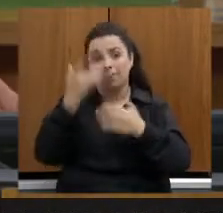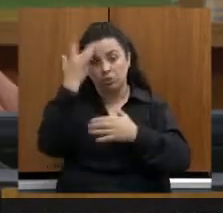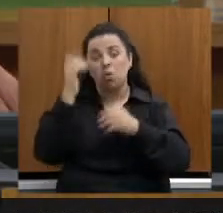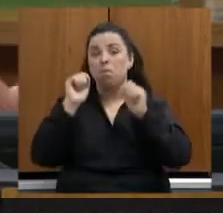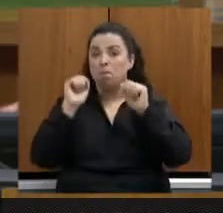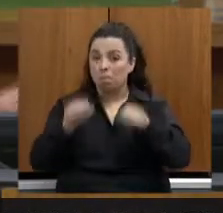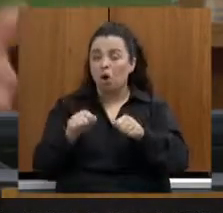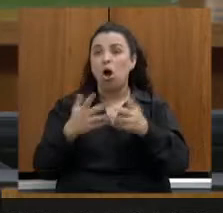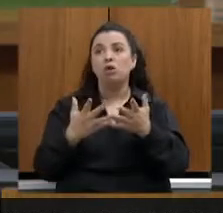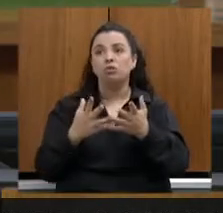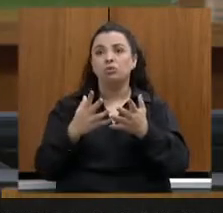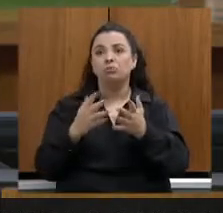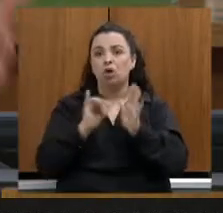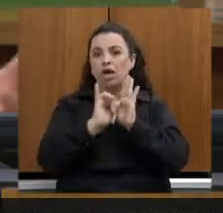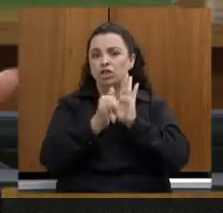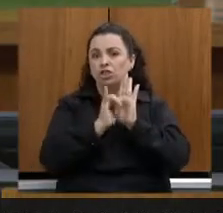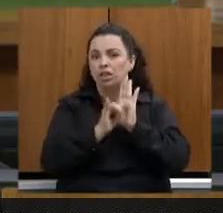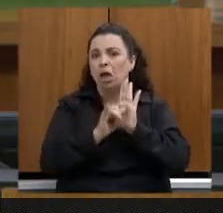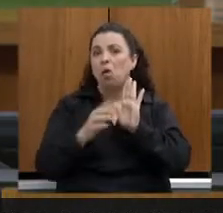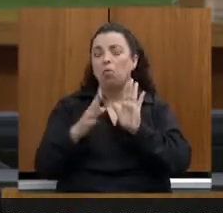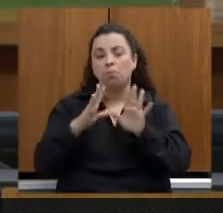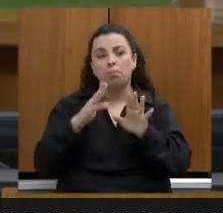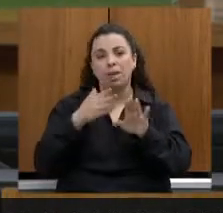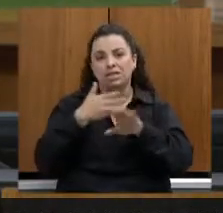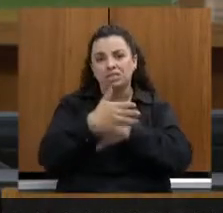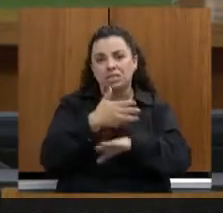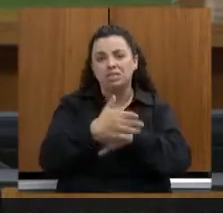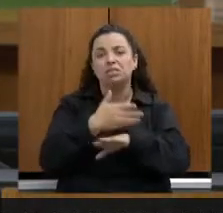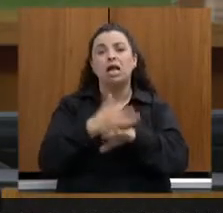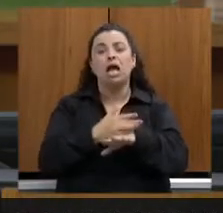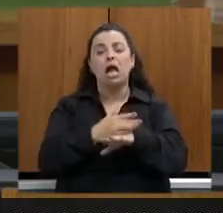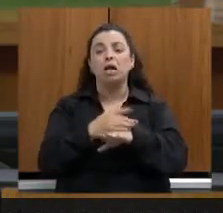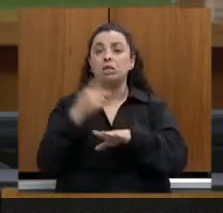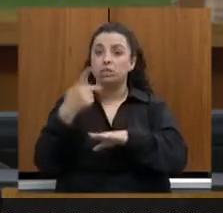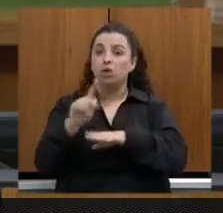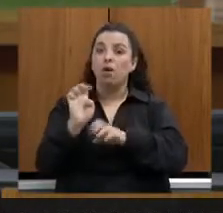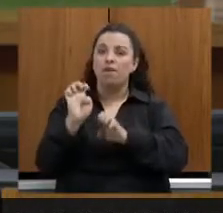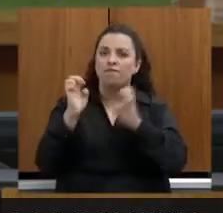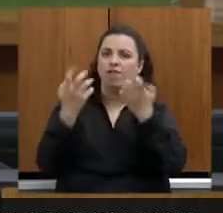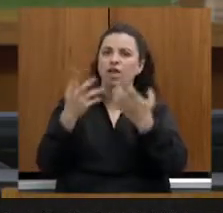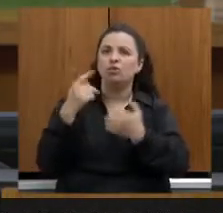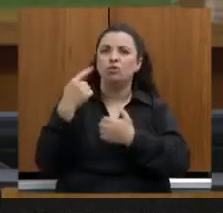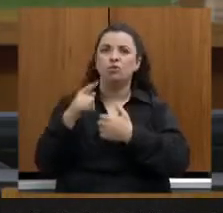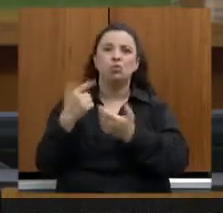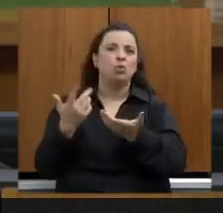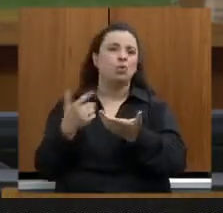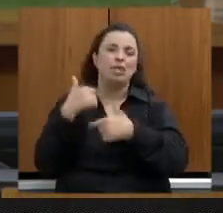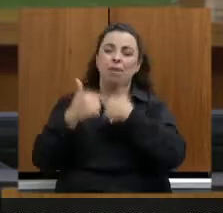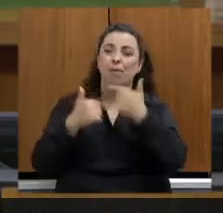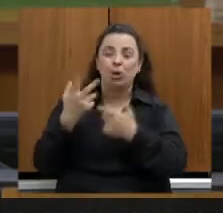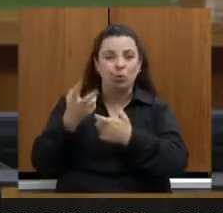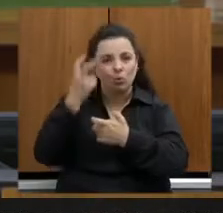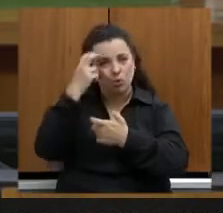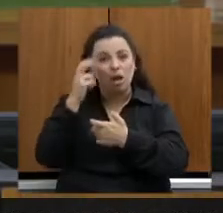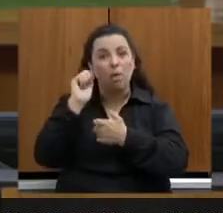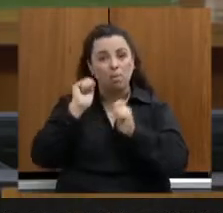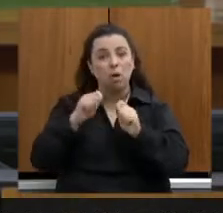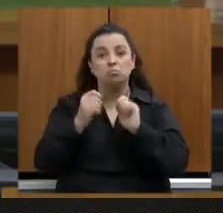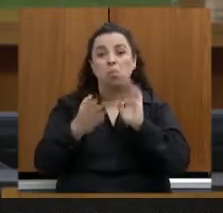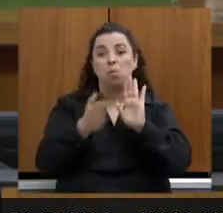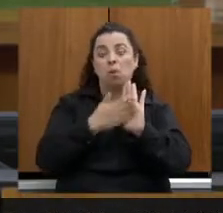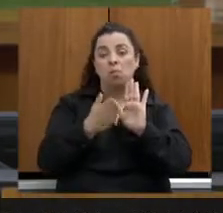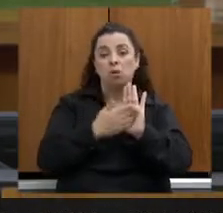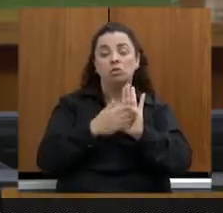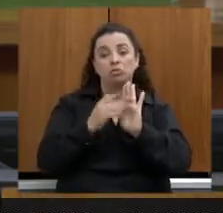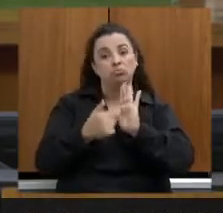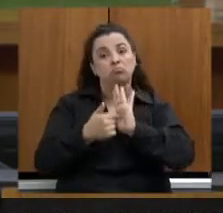o seu evento, propor a sua atividade cultural. O mês, nós estamos aprovando os projetos em mais ou menos um mês. Para a